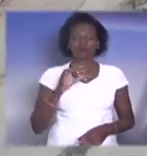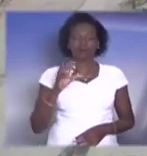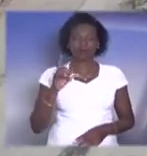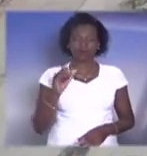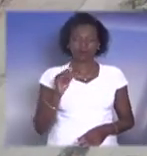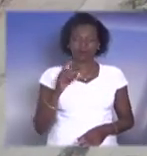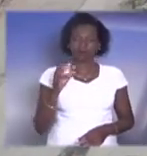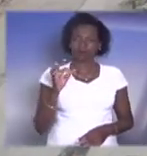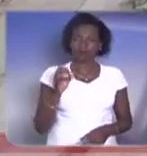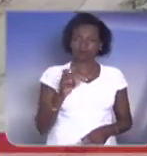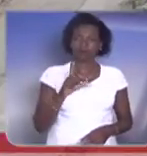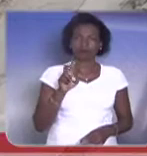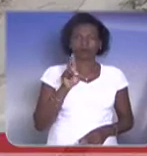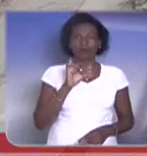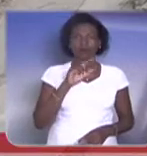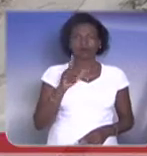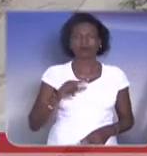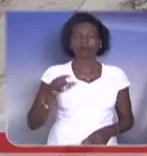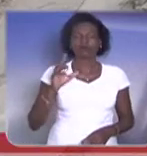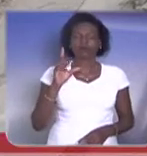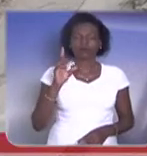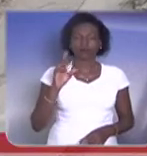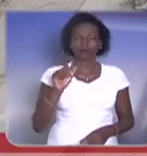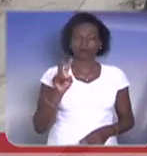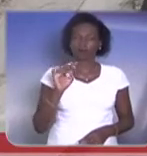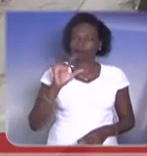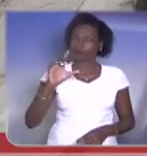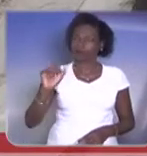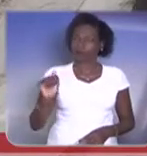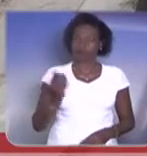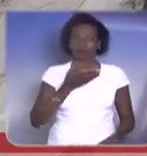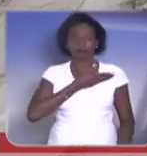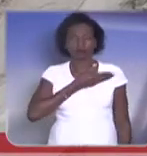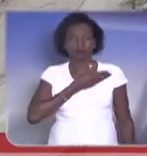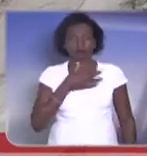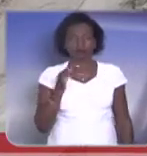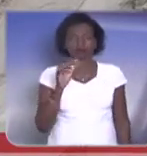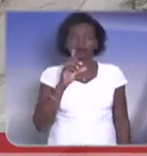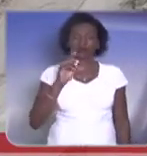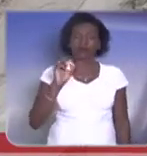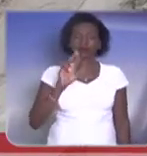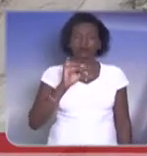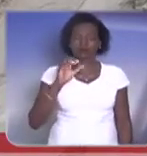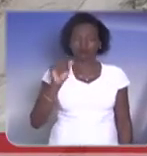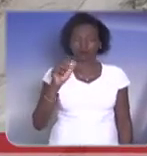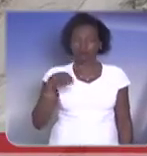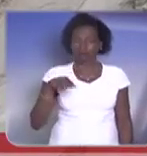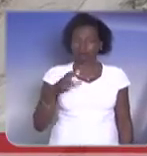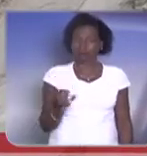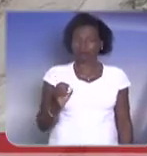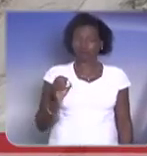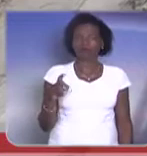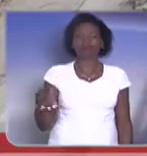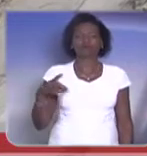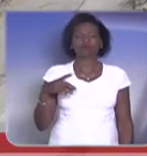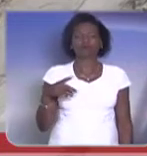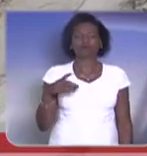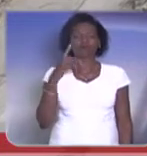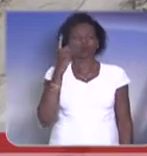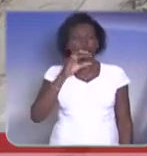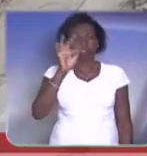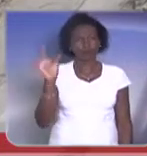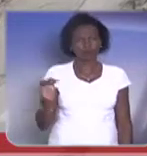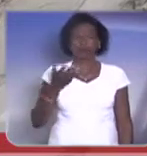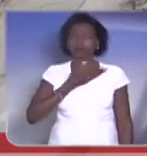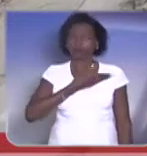Dávila, nosso amigo, uma pessoa muito competente, Floriano Pesaro, nosso deputado federal, uma pessoa muito competente, nosso amigo.